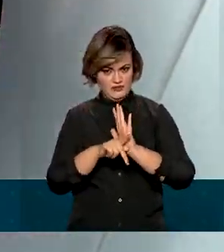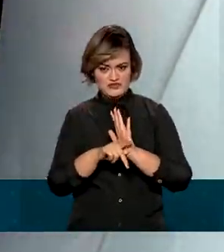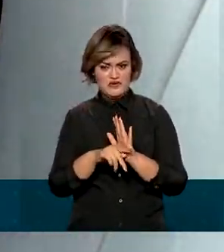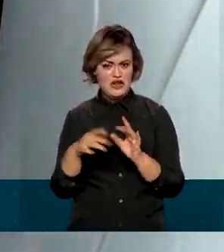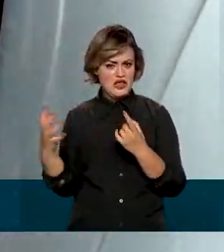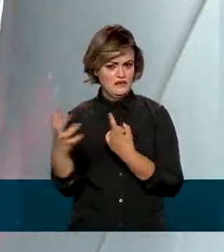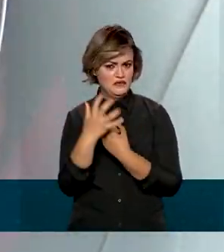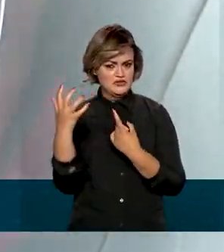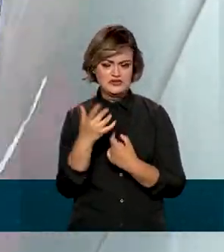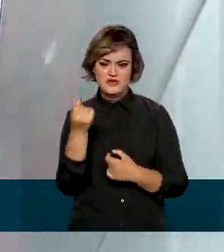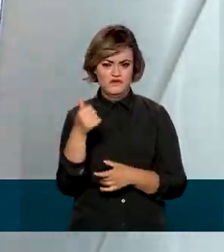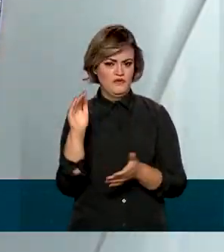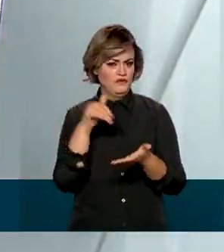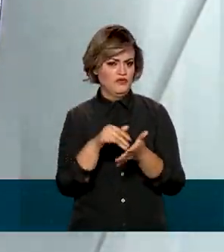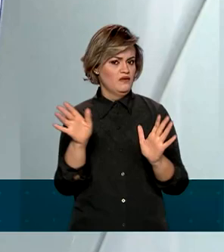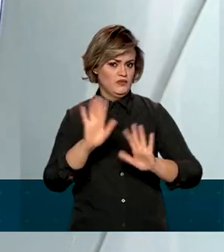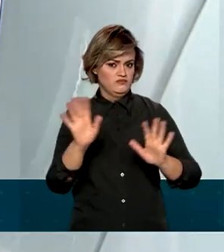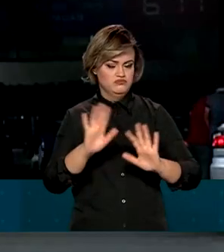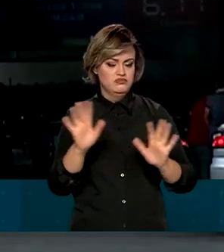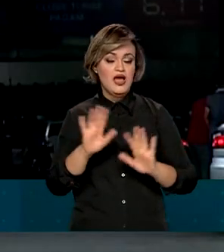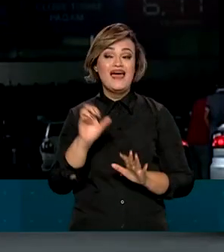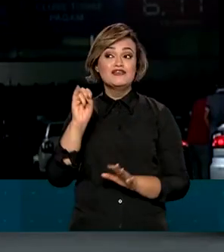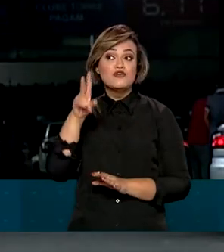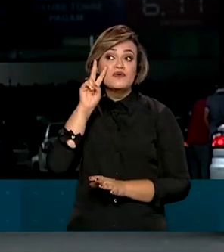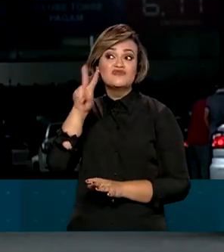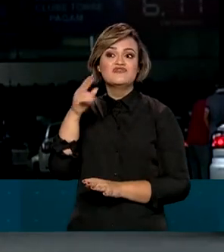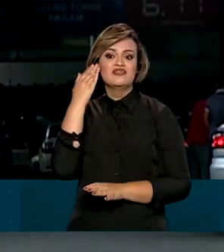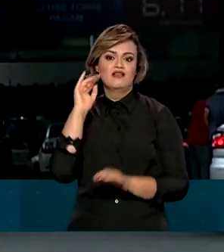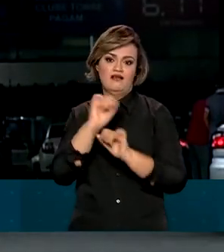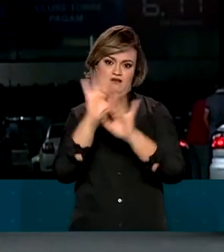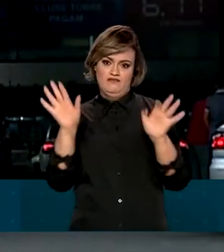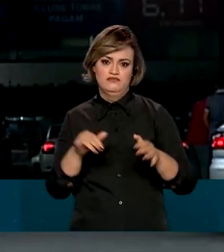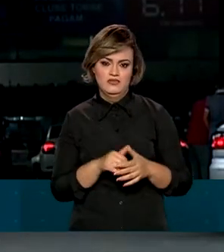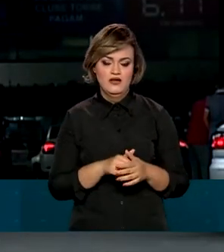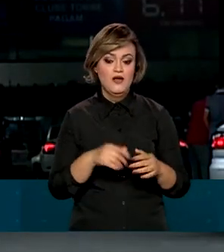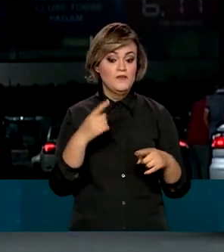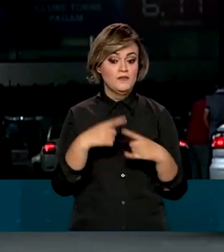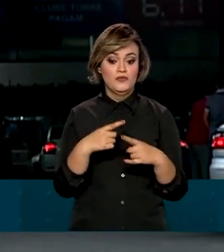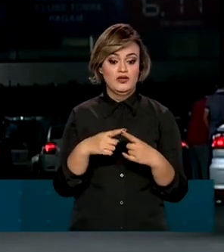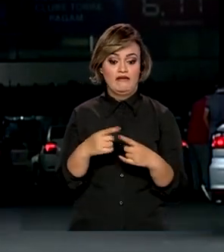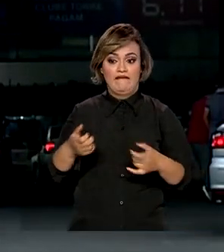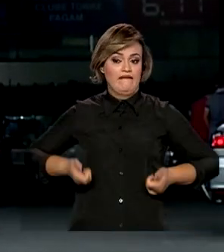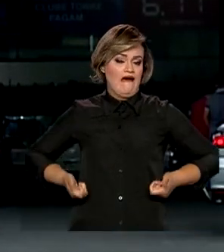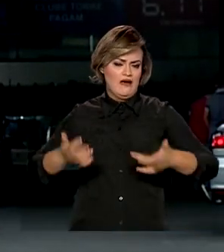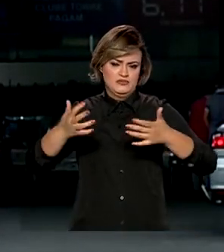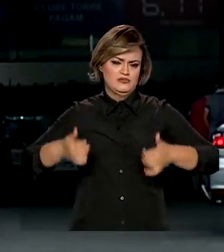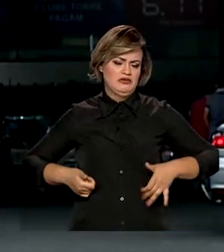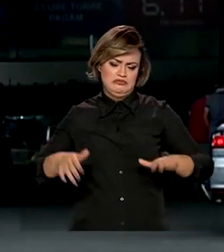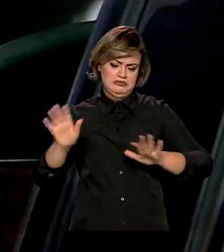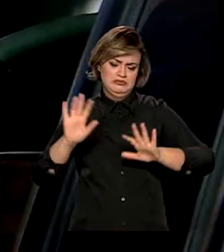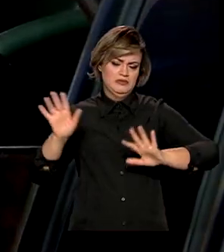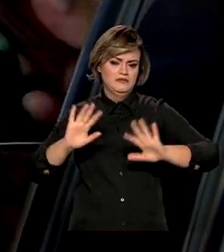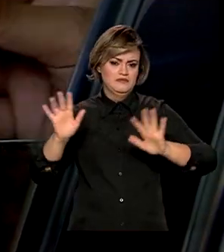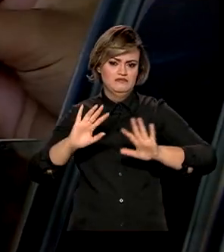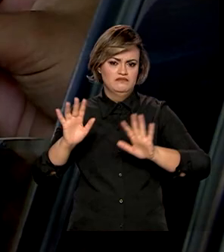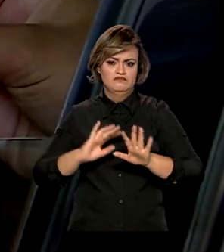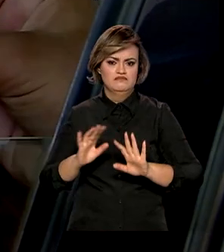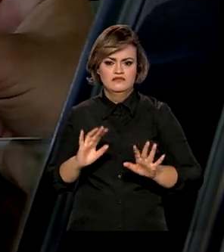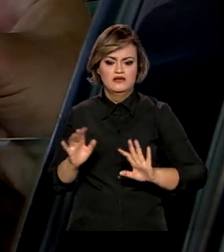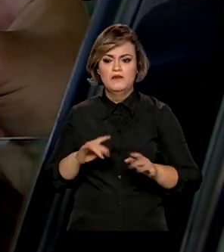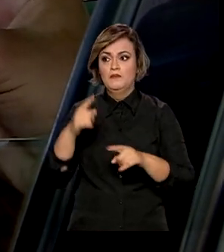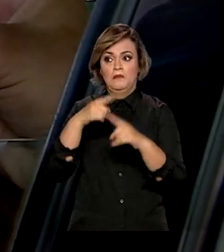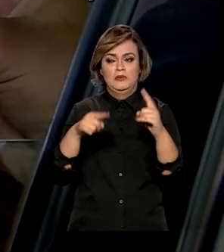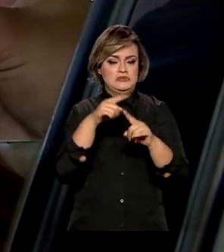impactos no valor final dos preços dos combustíveis, pois não haverá custo aos revendedores e nem